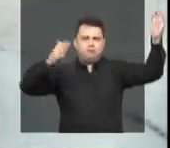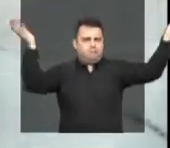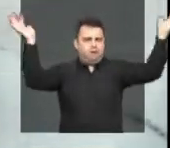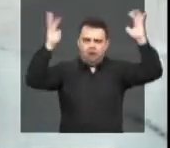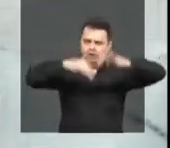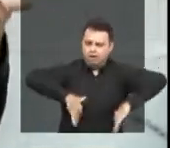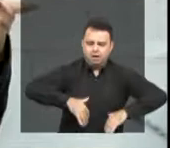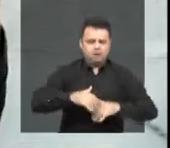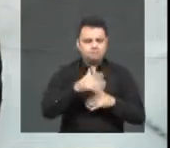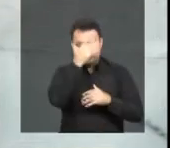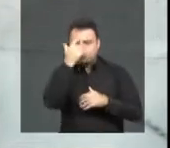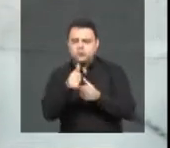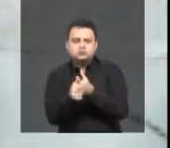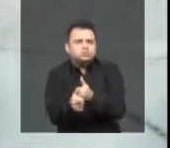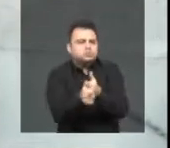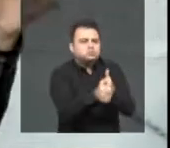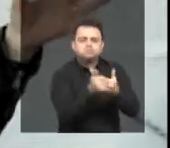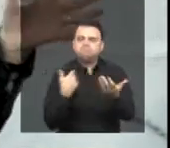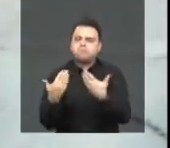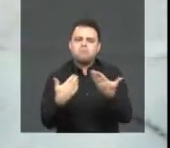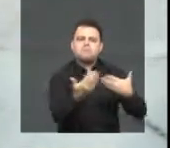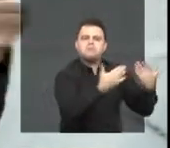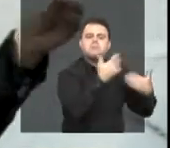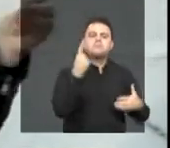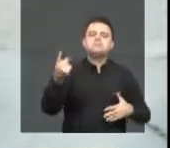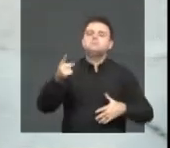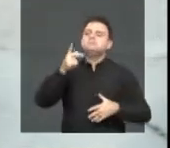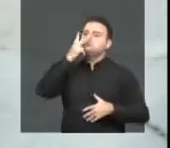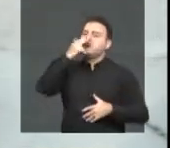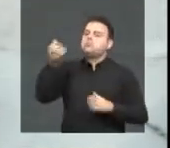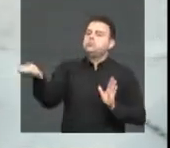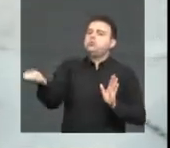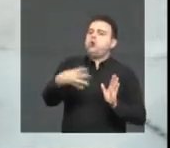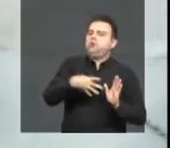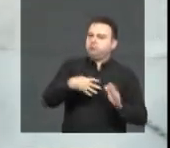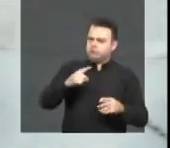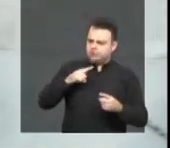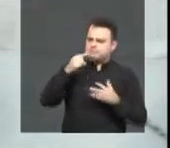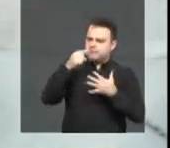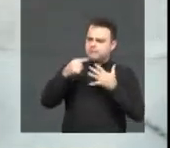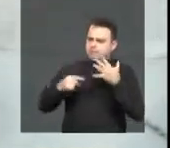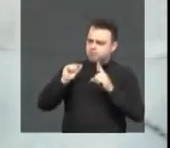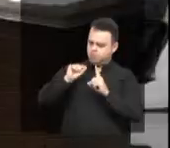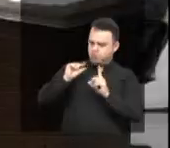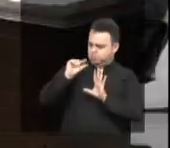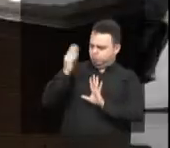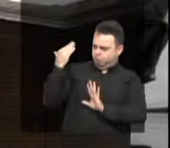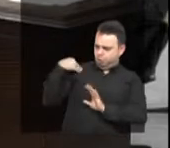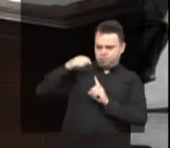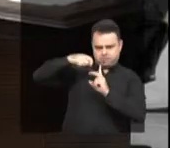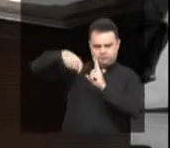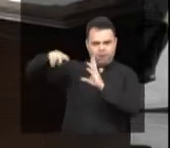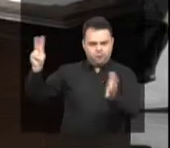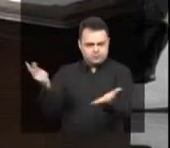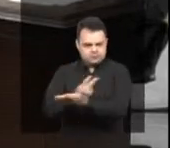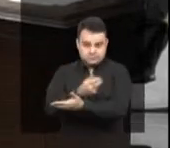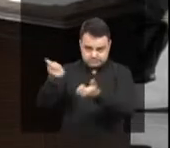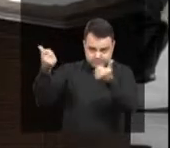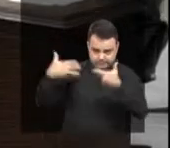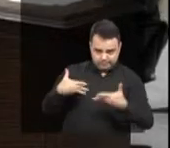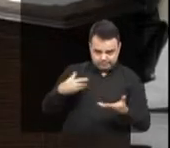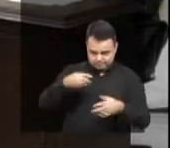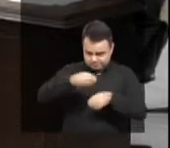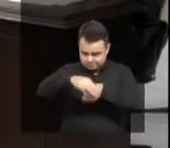itinerantes, esteve junto da população, e esse processo recebeu algumas atualizações nos últimos meses. Vamos explicar isso para o nosso